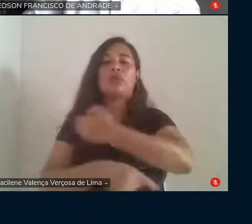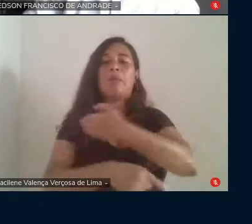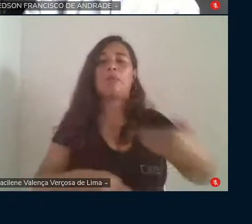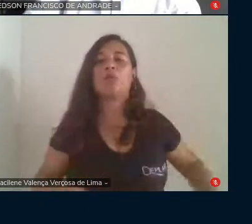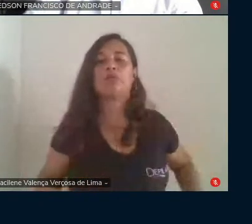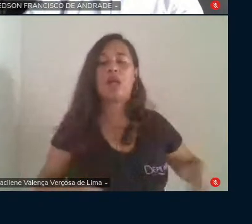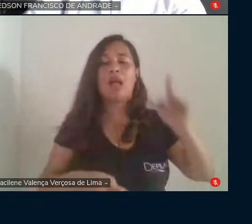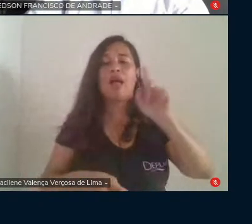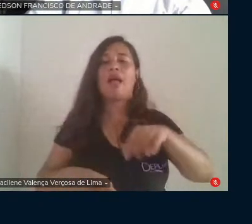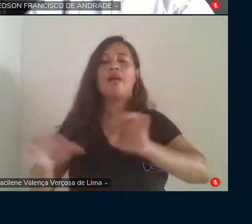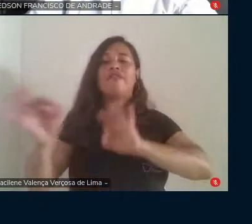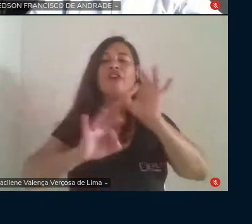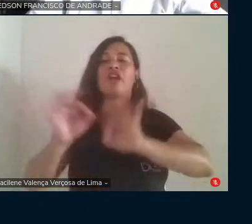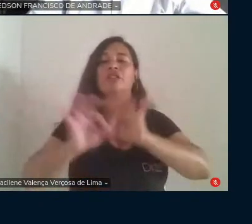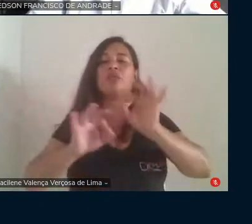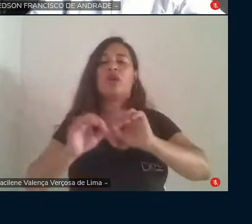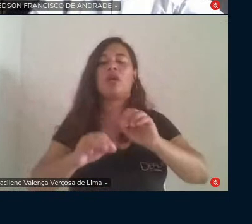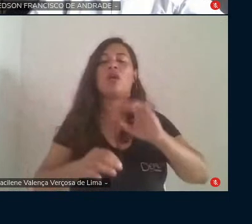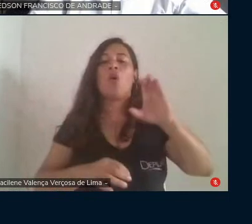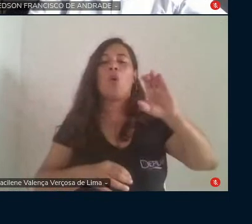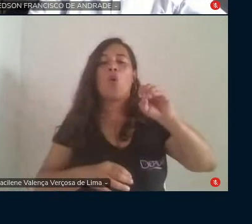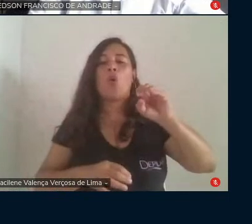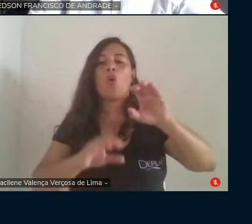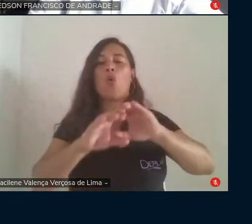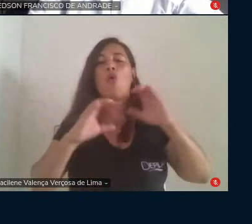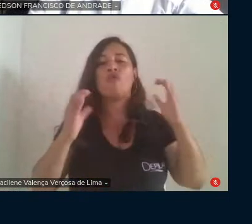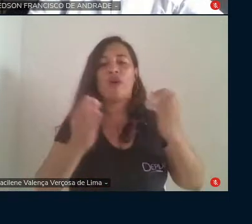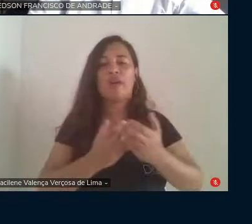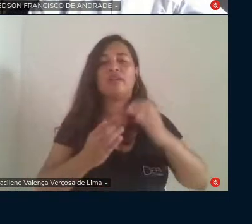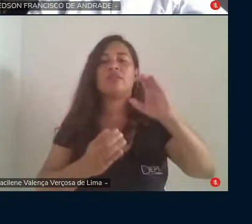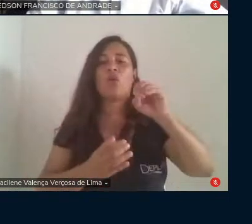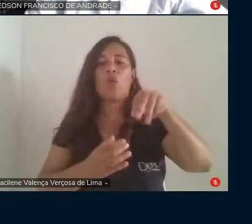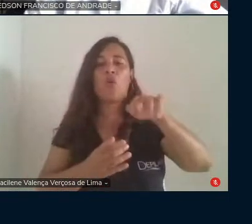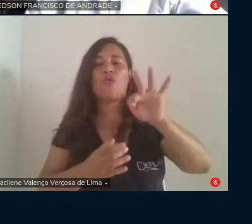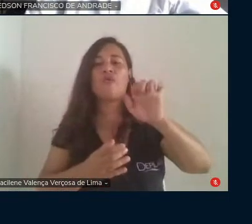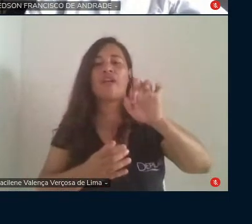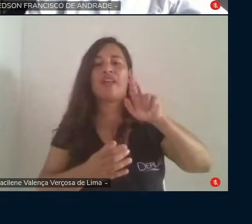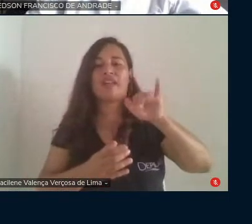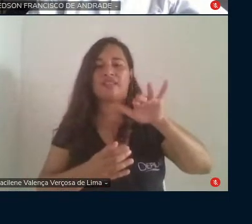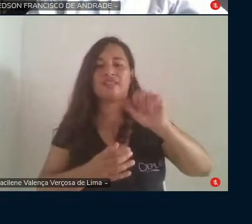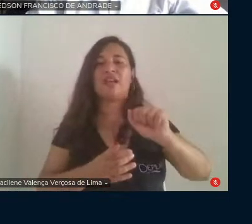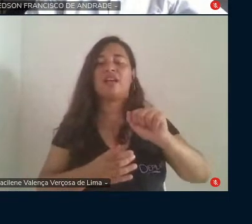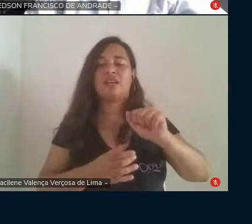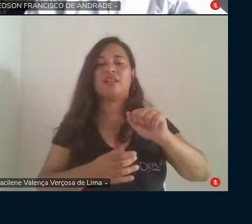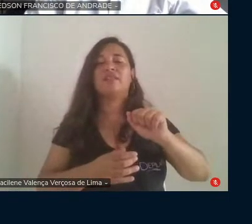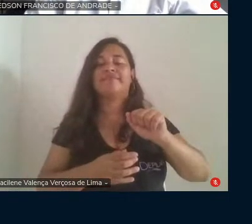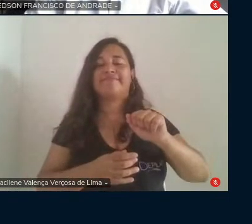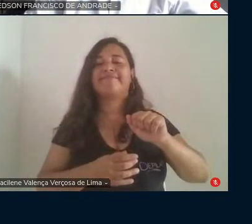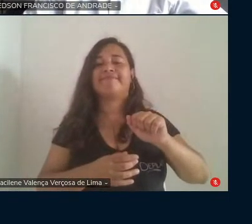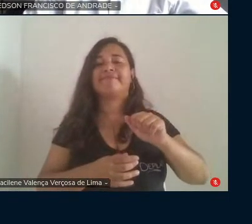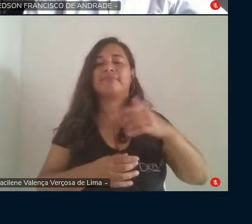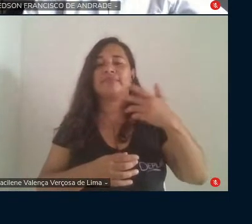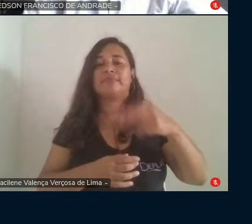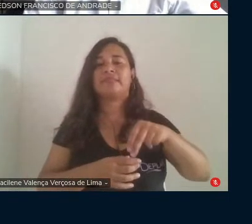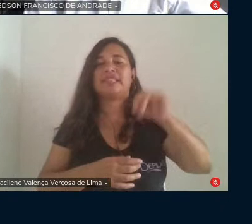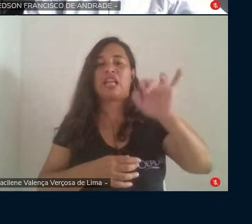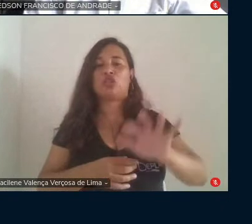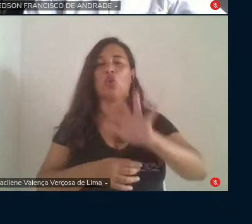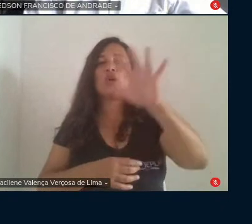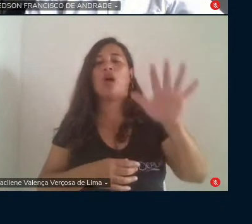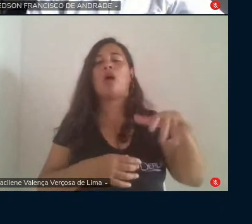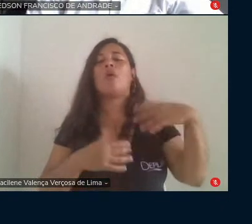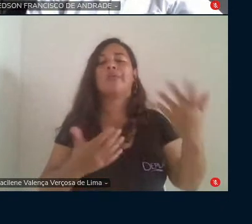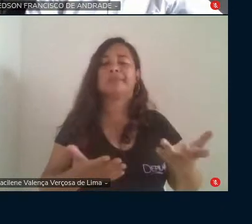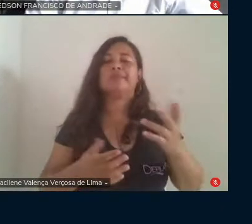feitas nas conferências nacionais. Então, essa é outra perspectiva esperançosa. As conferências